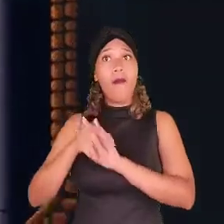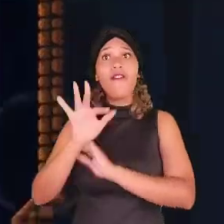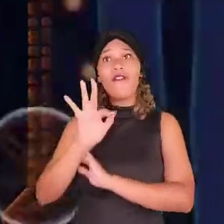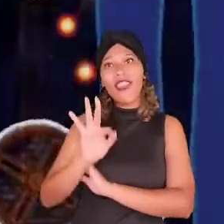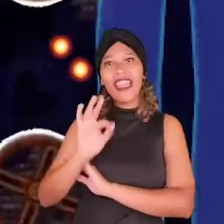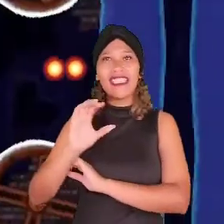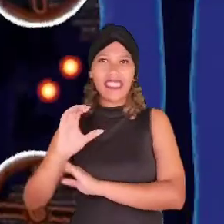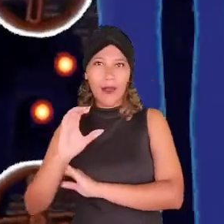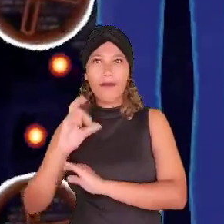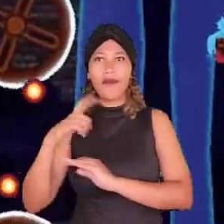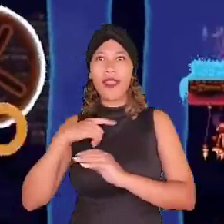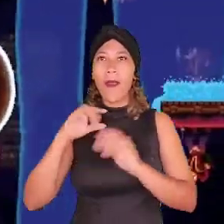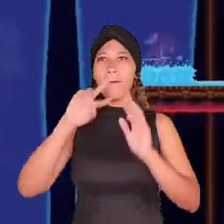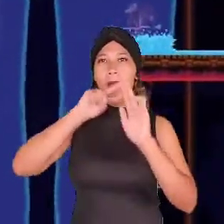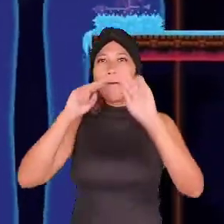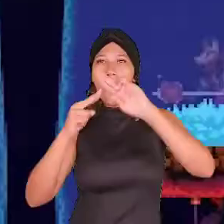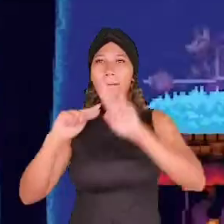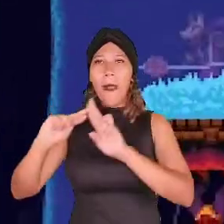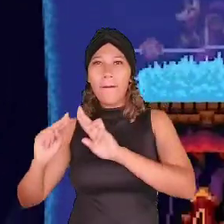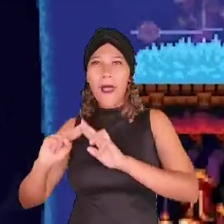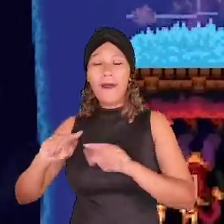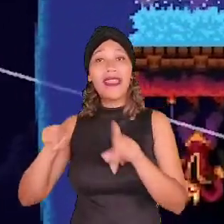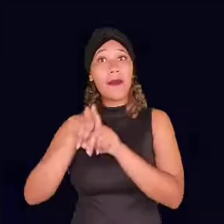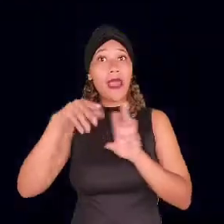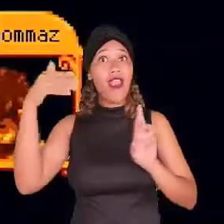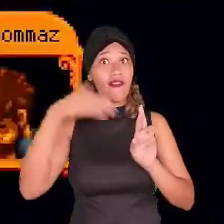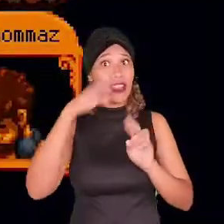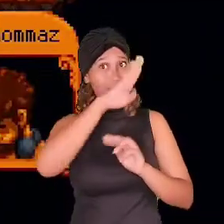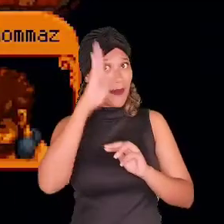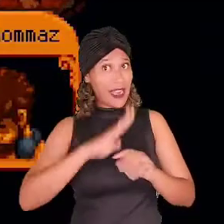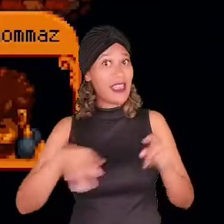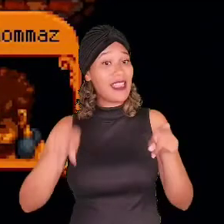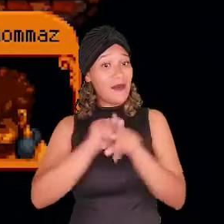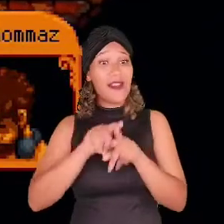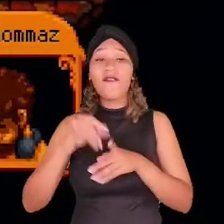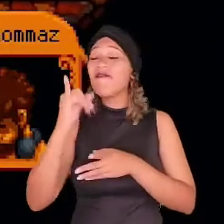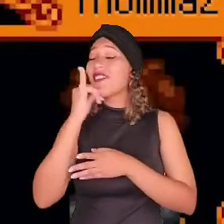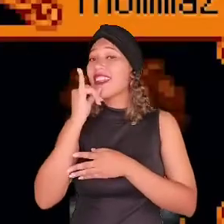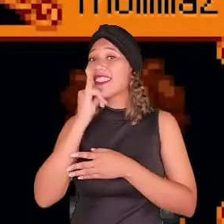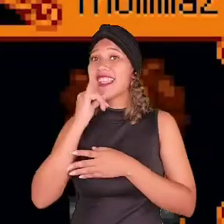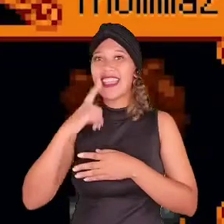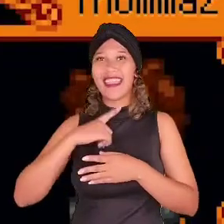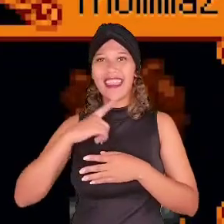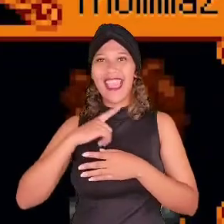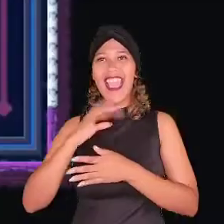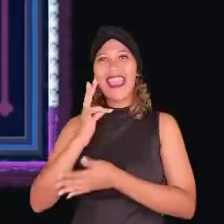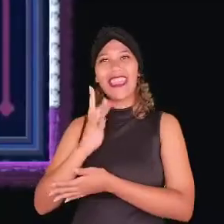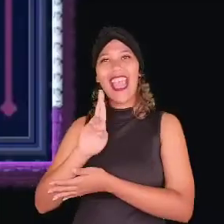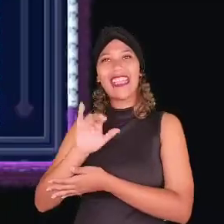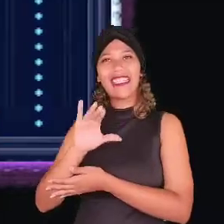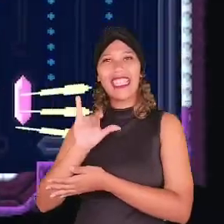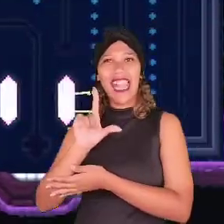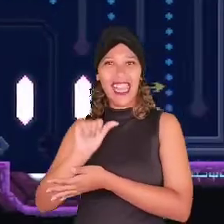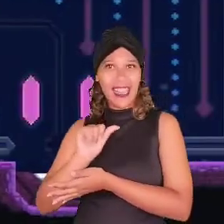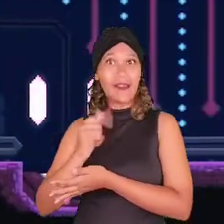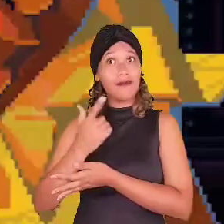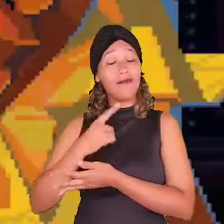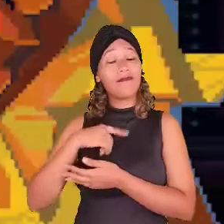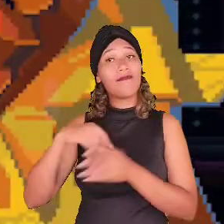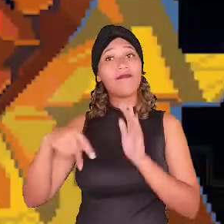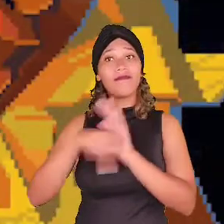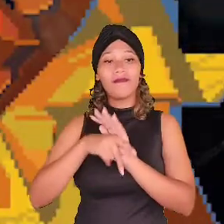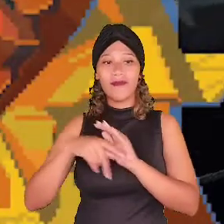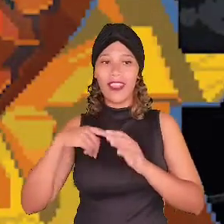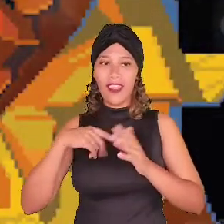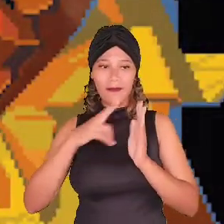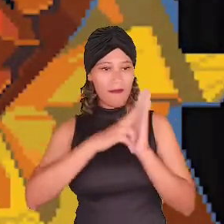art. Ele ainda traz outras referências brasileiras, como é o caso da pintora Tarsila do Amaral. No jogo, ela aparece como uma